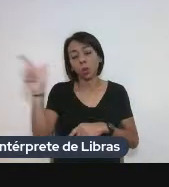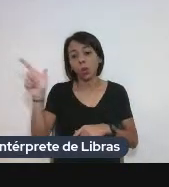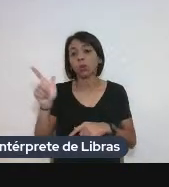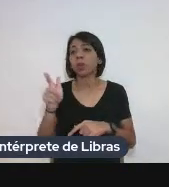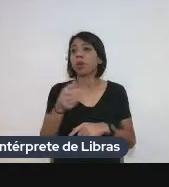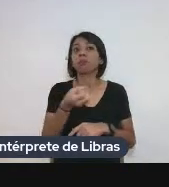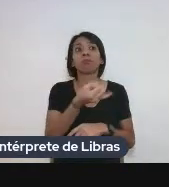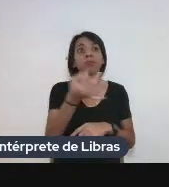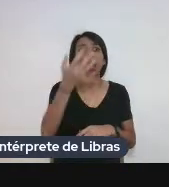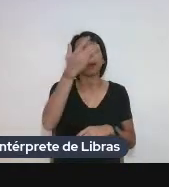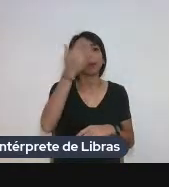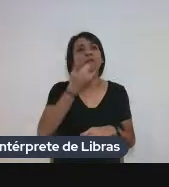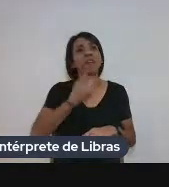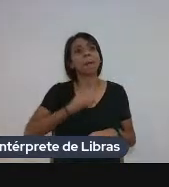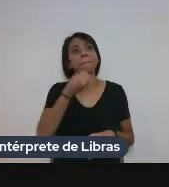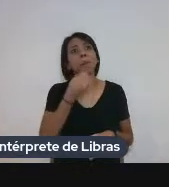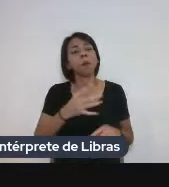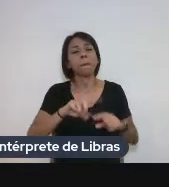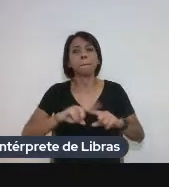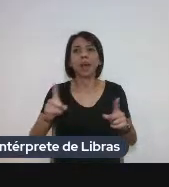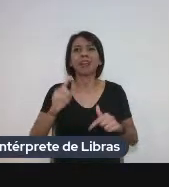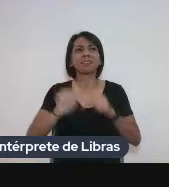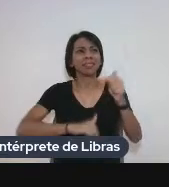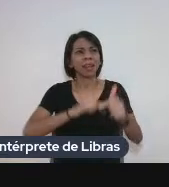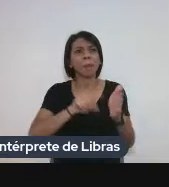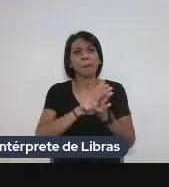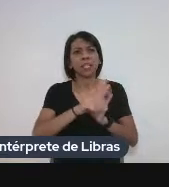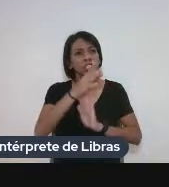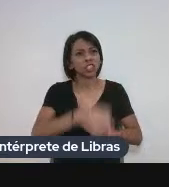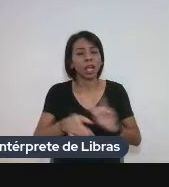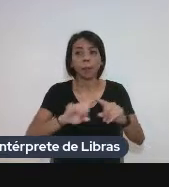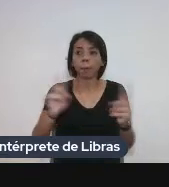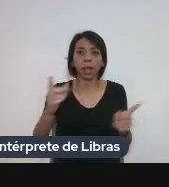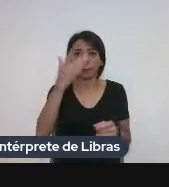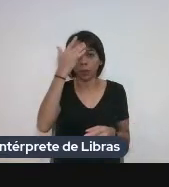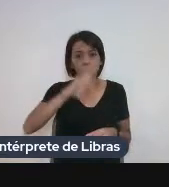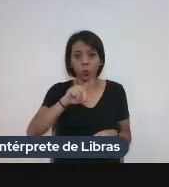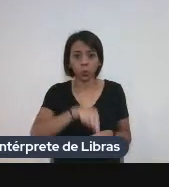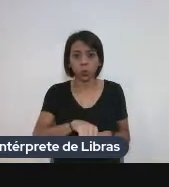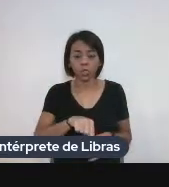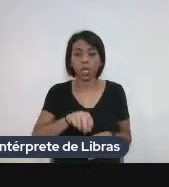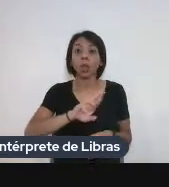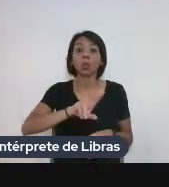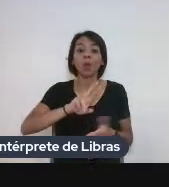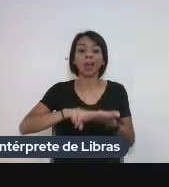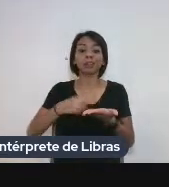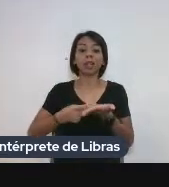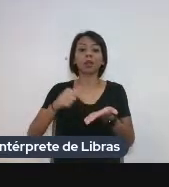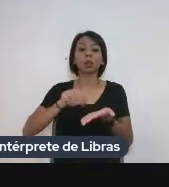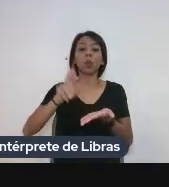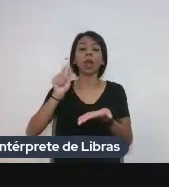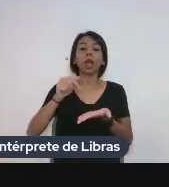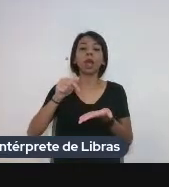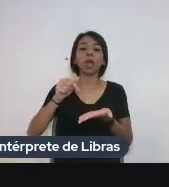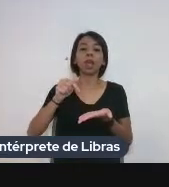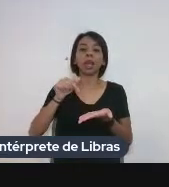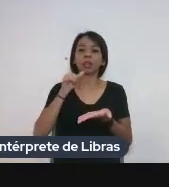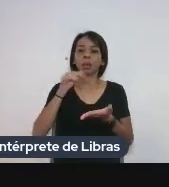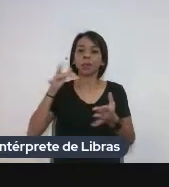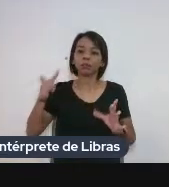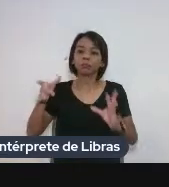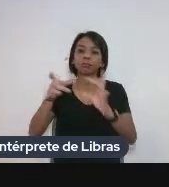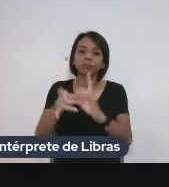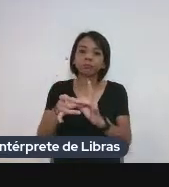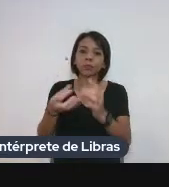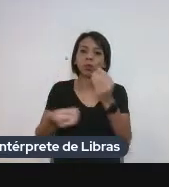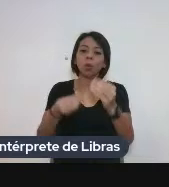pessoas digam que ela é útil e eles têm todos os trabalhos sobre. Então, assim, não é a tradução que não é útil. Às vezes, ela não se enquadra dentro do que